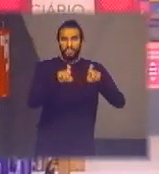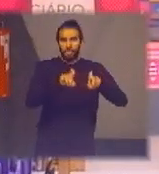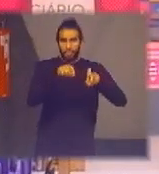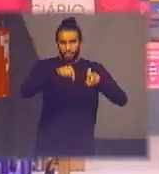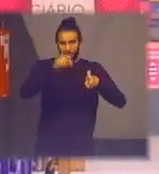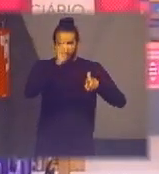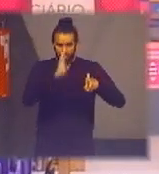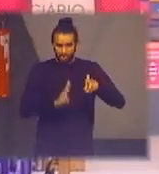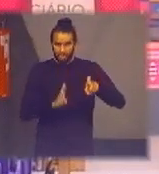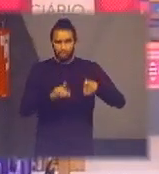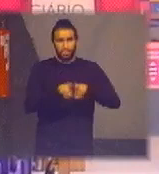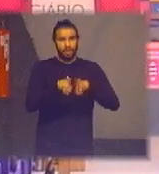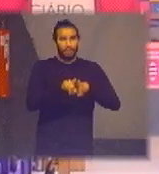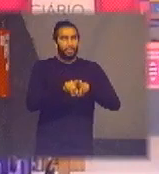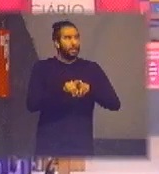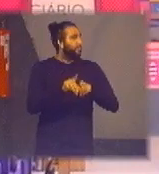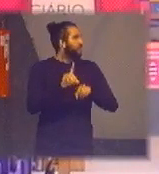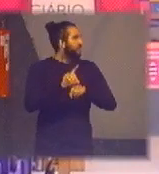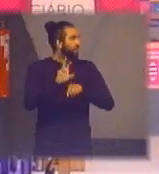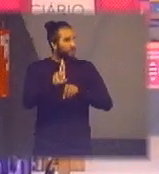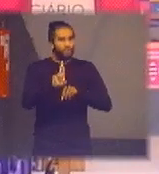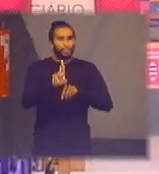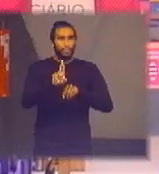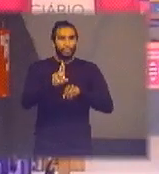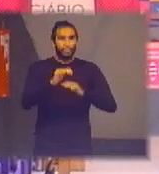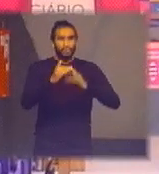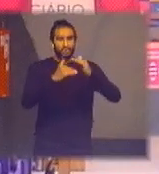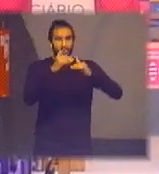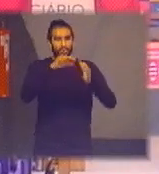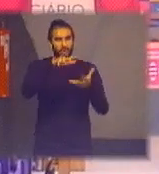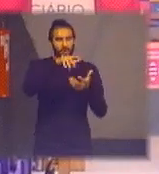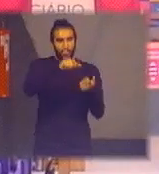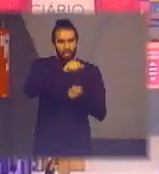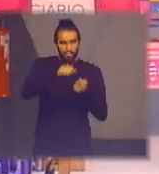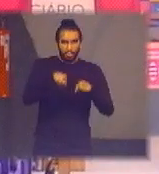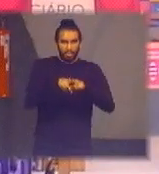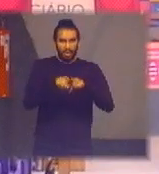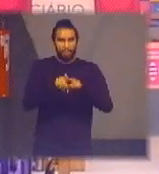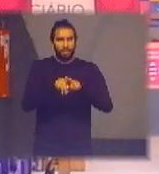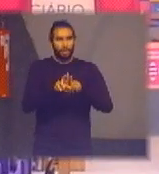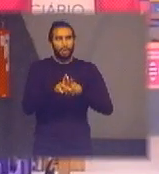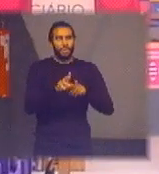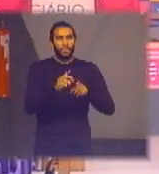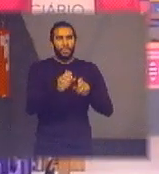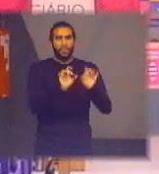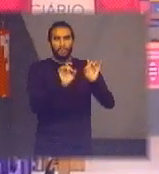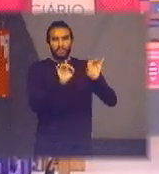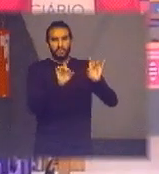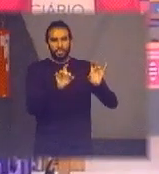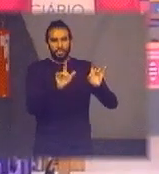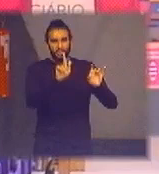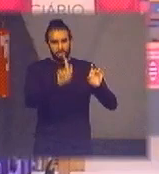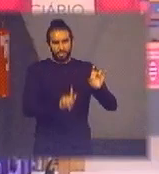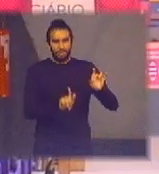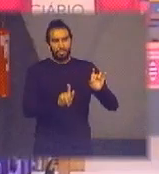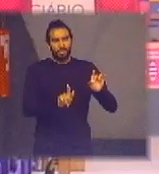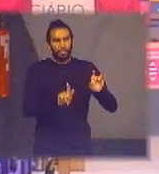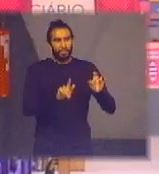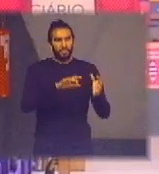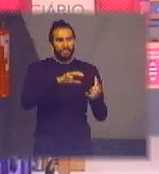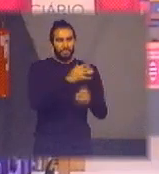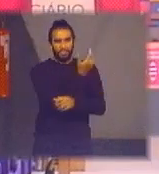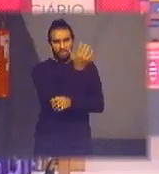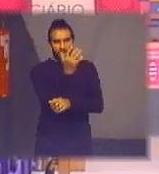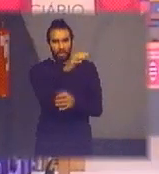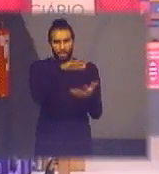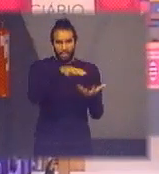sustentável e mestre em tecnologia ambiental recursos hídricos especialista em gestão ambiental e ordenamento territorial Paulo